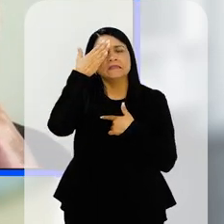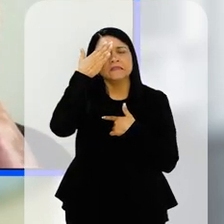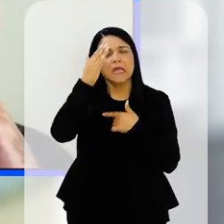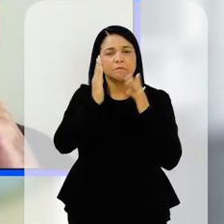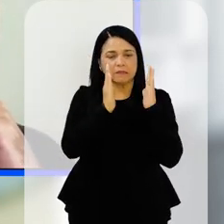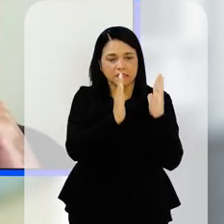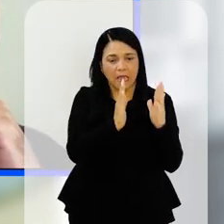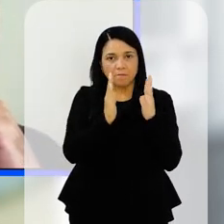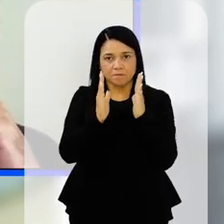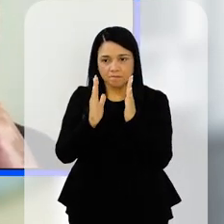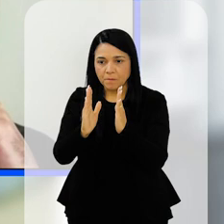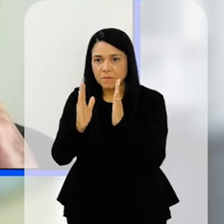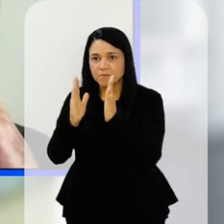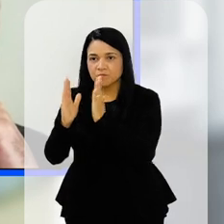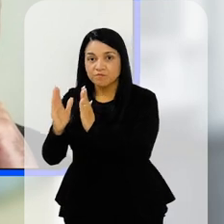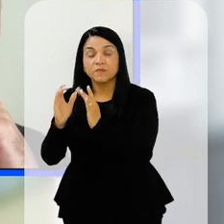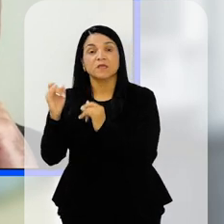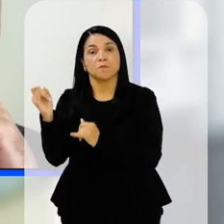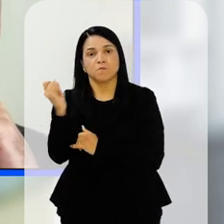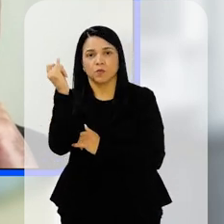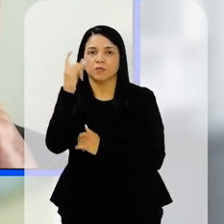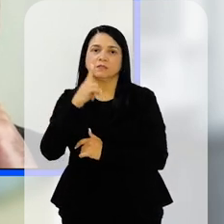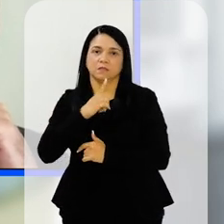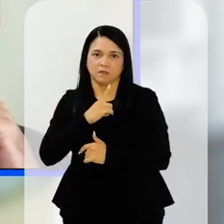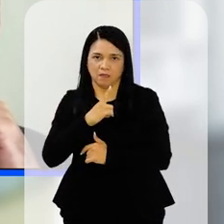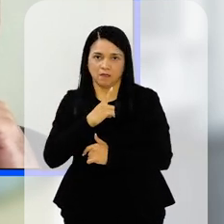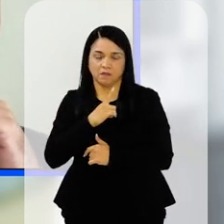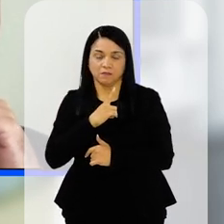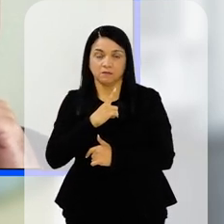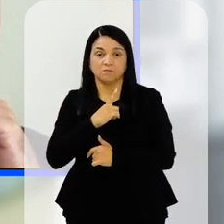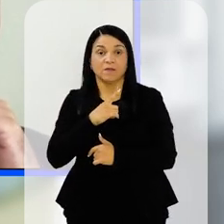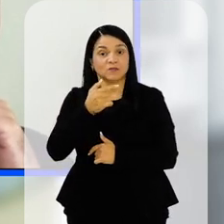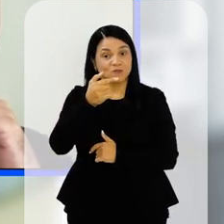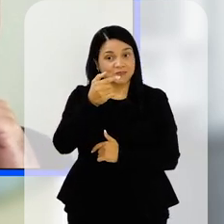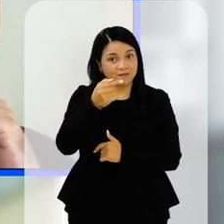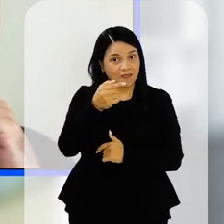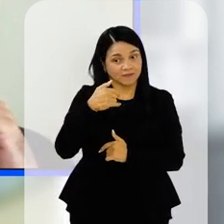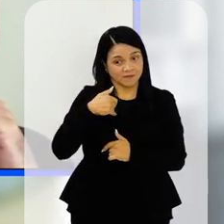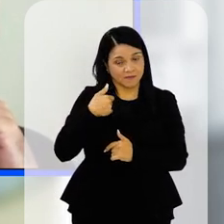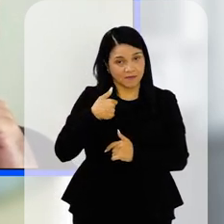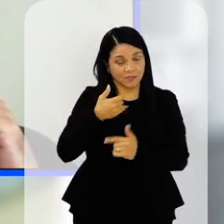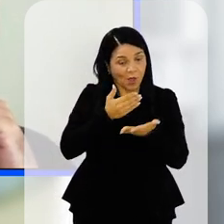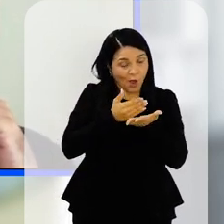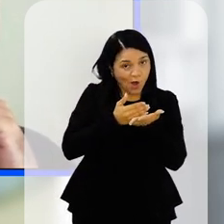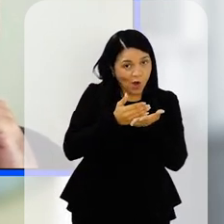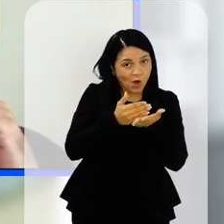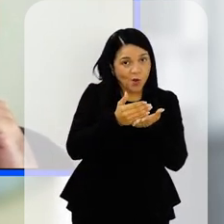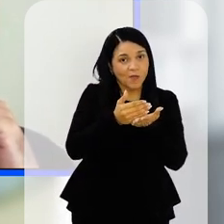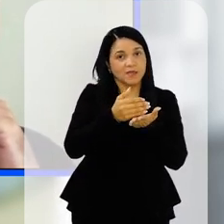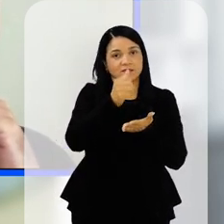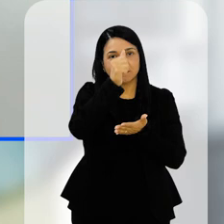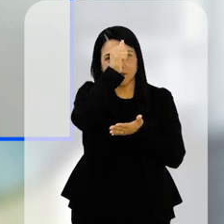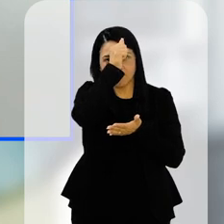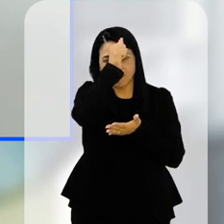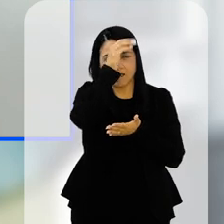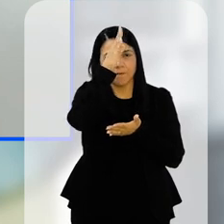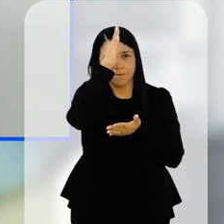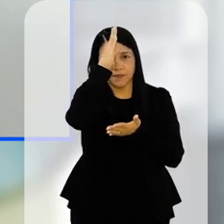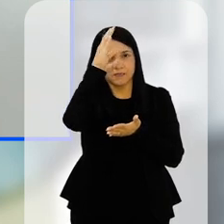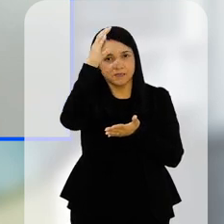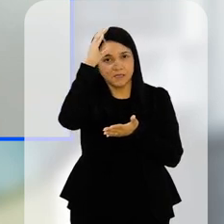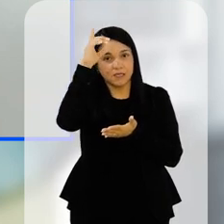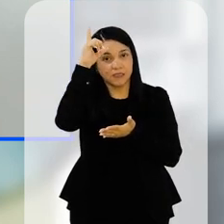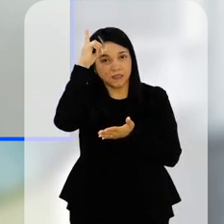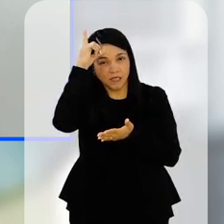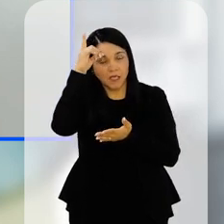cada etapa, ela tem a sua importância, mas os sete anos, que é quando começa o ciclo de alfabetização, não